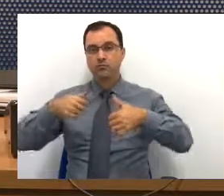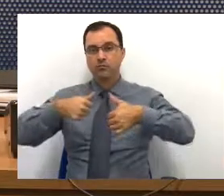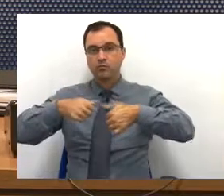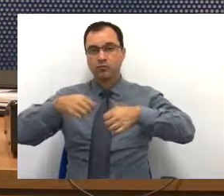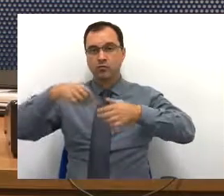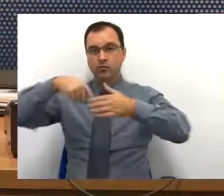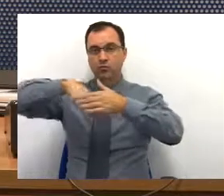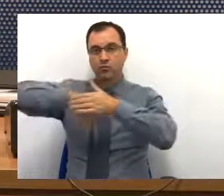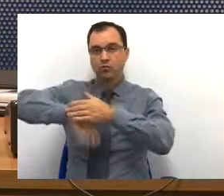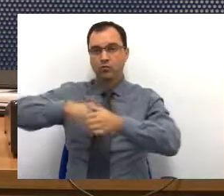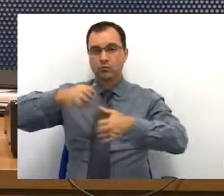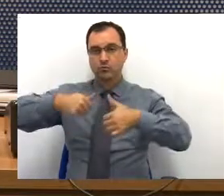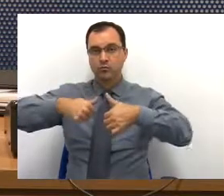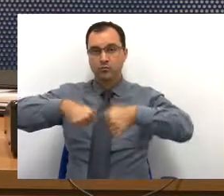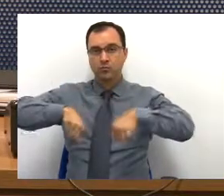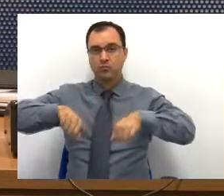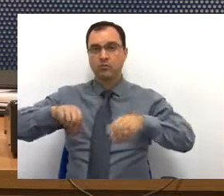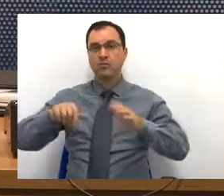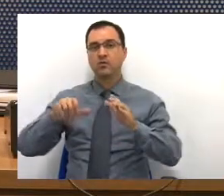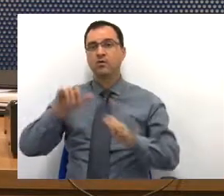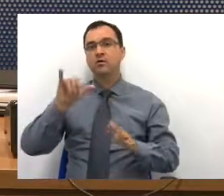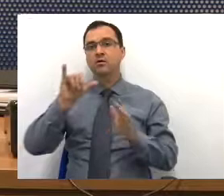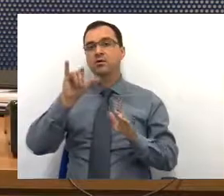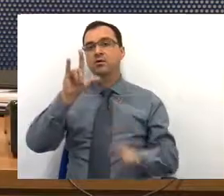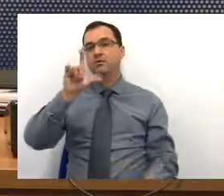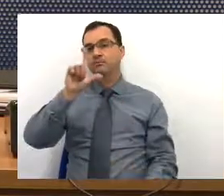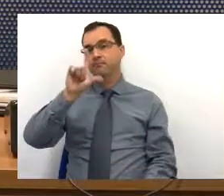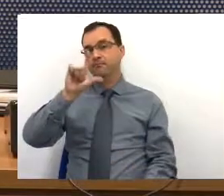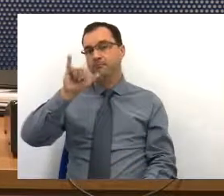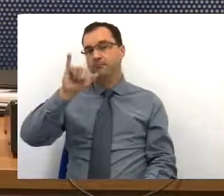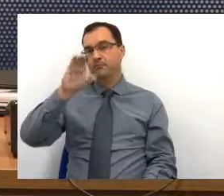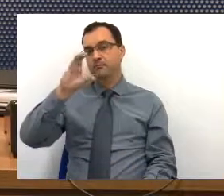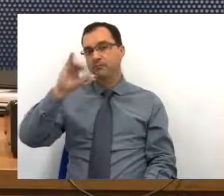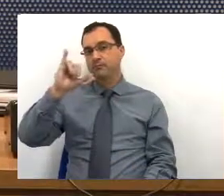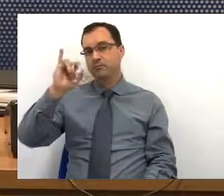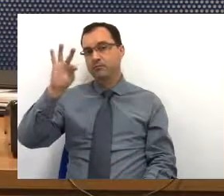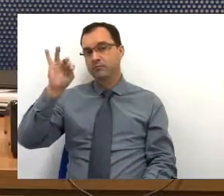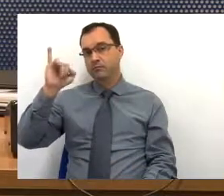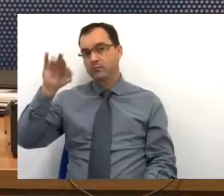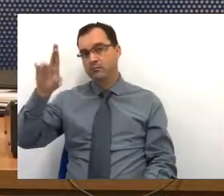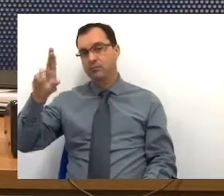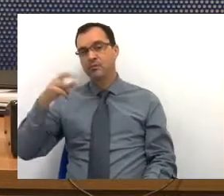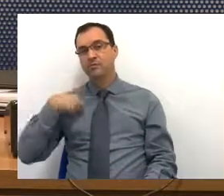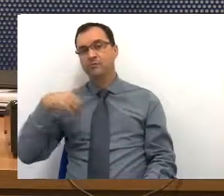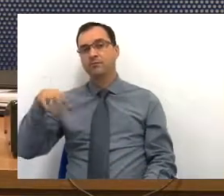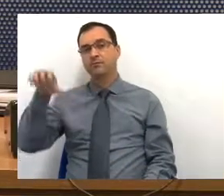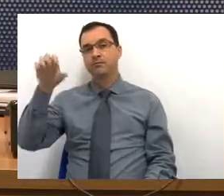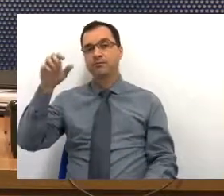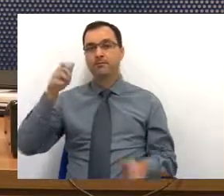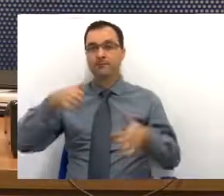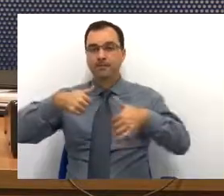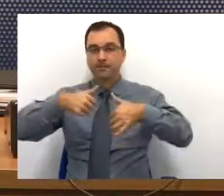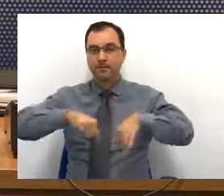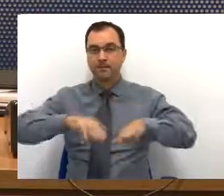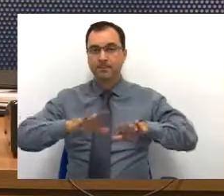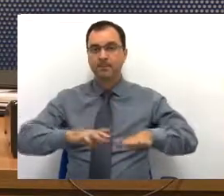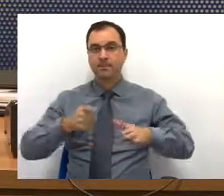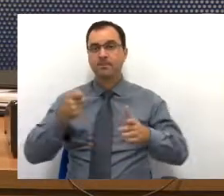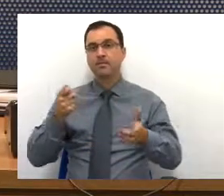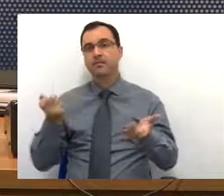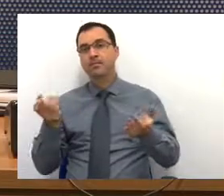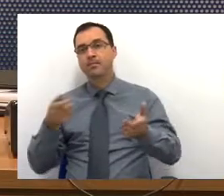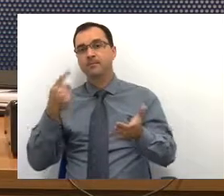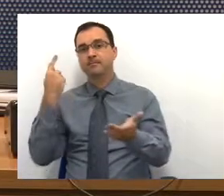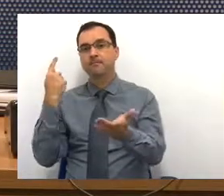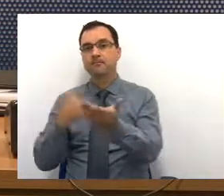resolveu licitar o restante da obra, fez só o estaqueamento, então, ela está contratando o